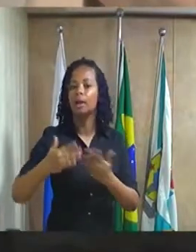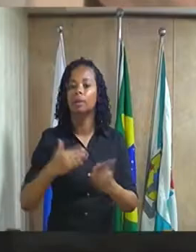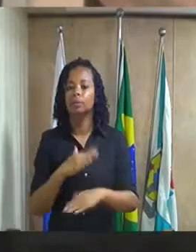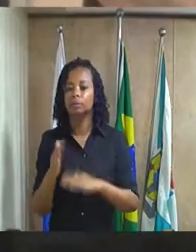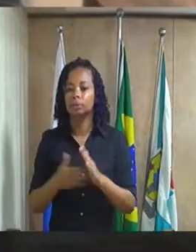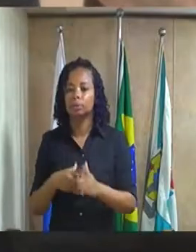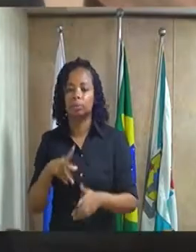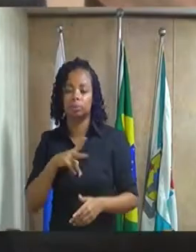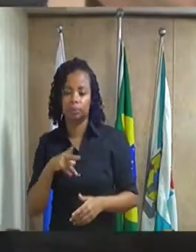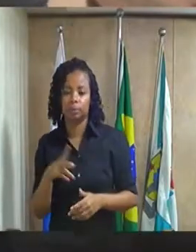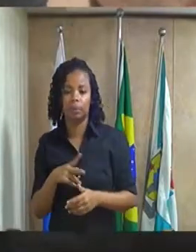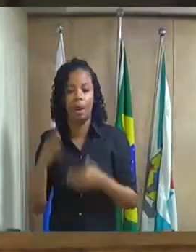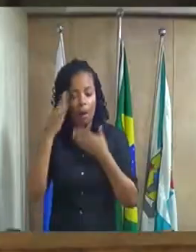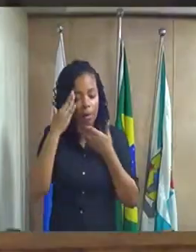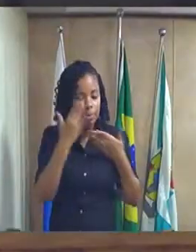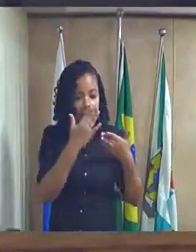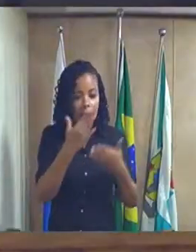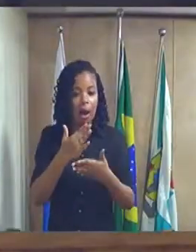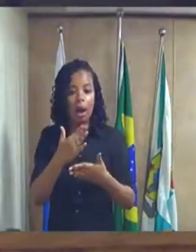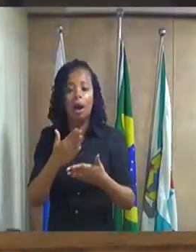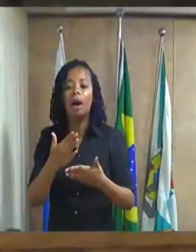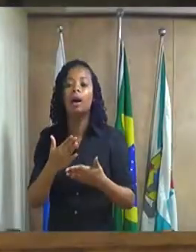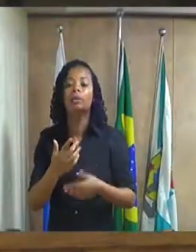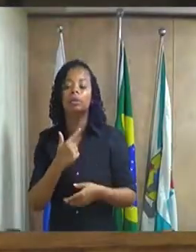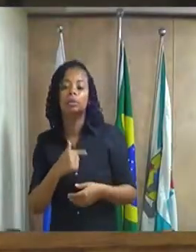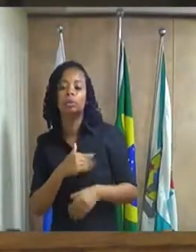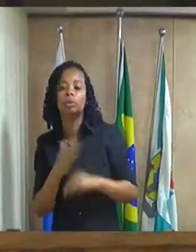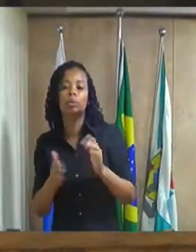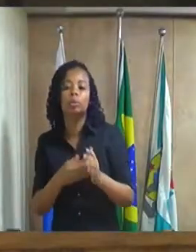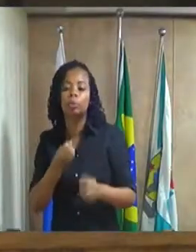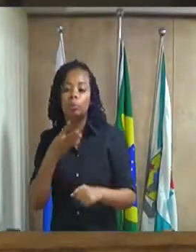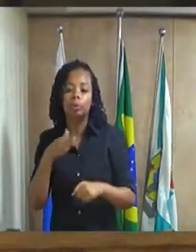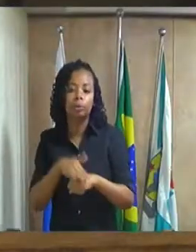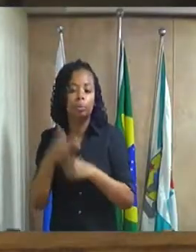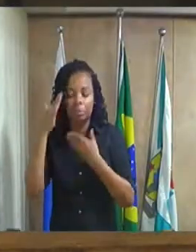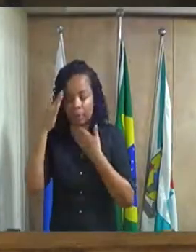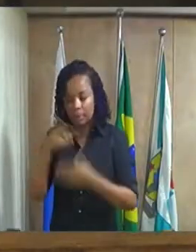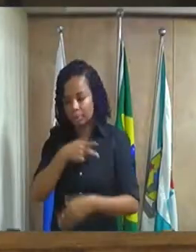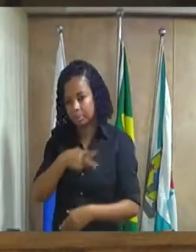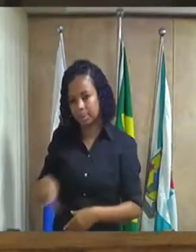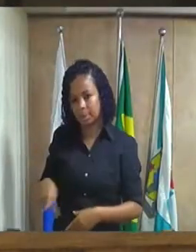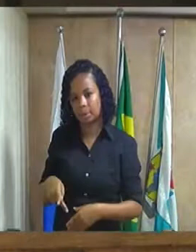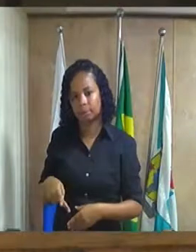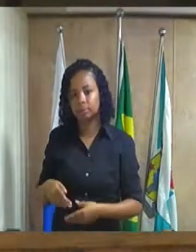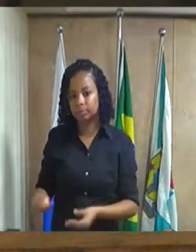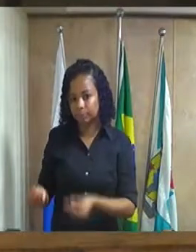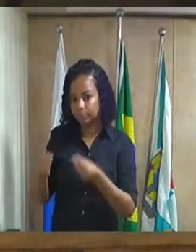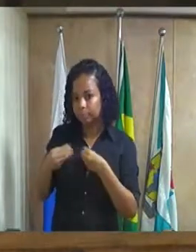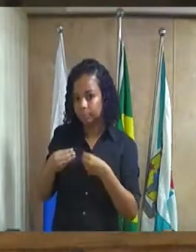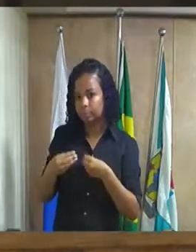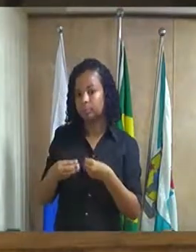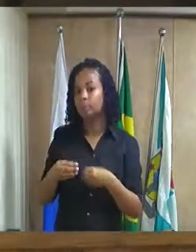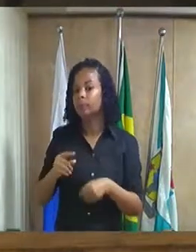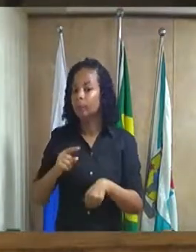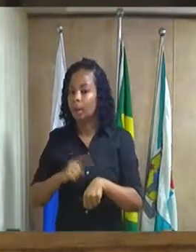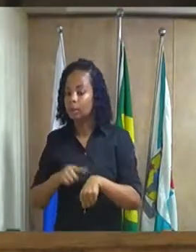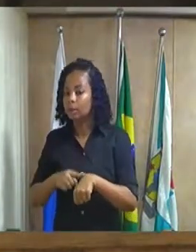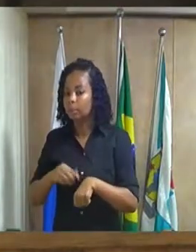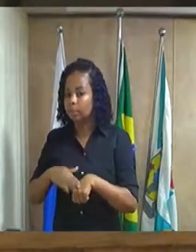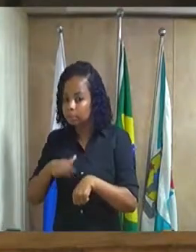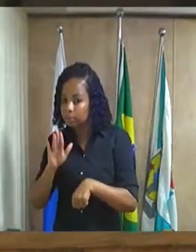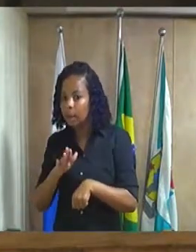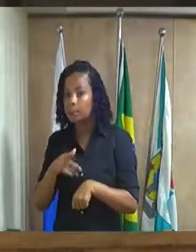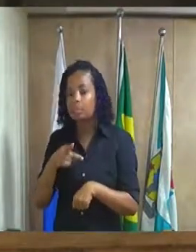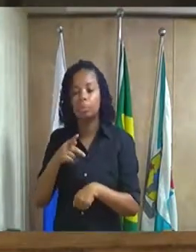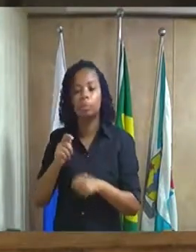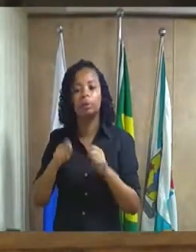muito obrigado queria desejar a todos uma boa noite e obrigado aí presidência por ter me concedido um tempinho maior para que